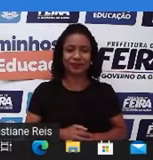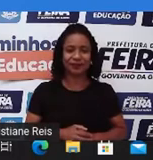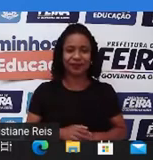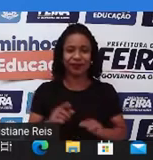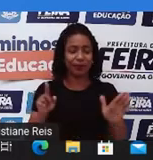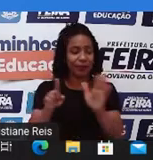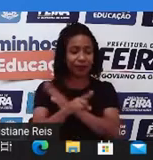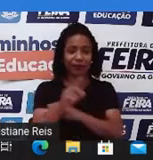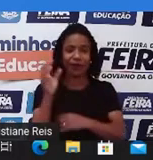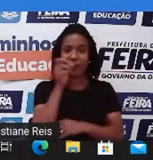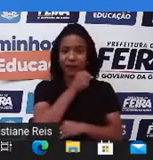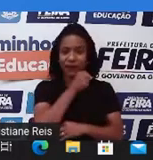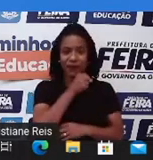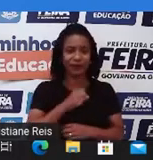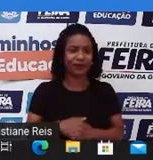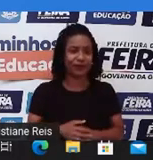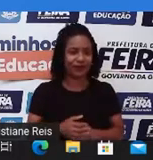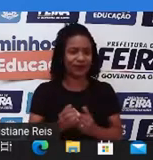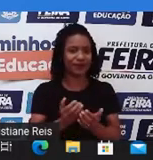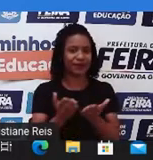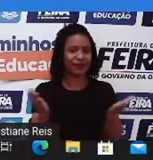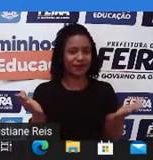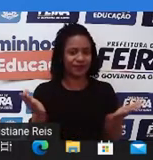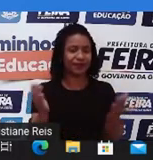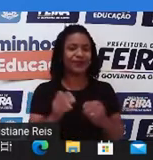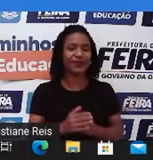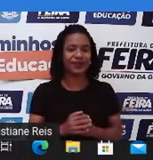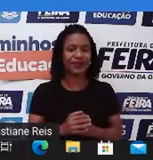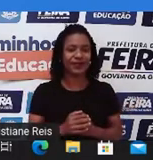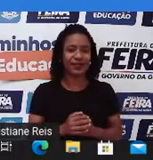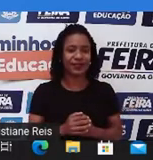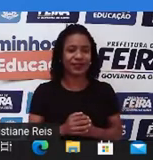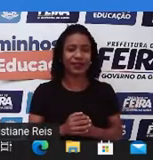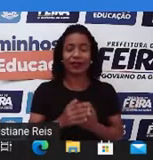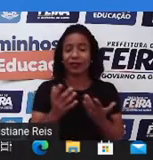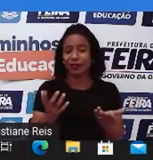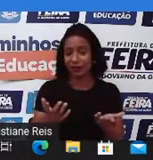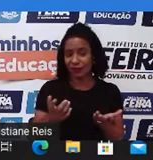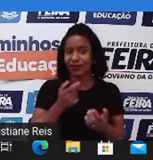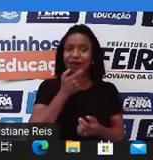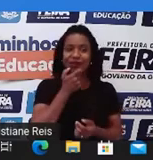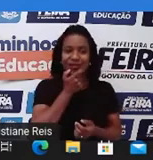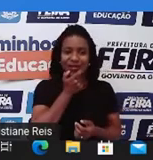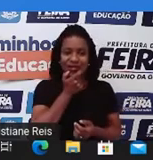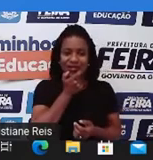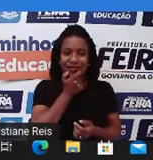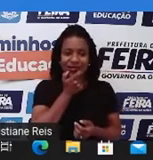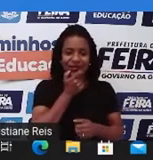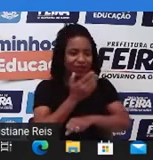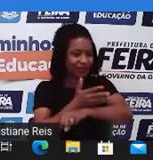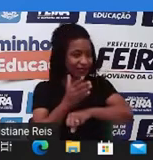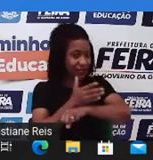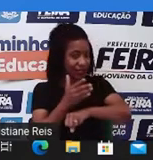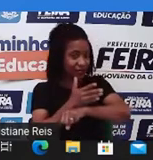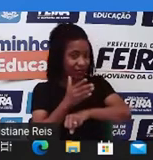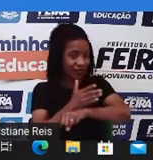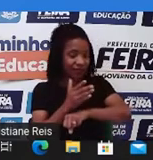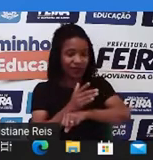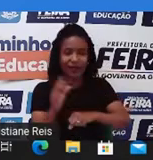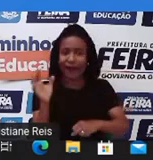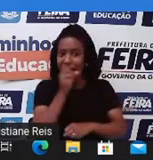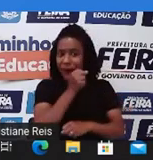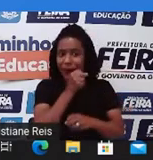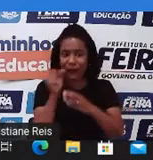muito rápida. Some friends, né? Nem sempre a vai conseguir explorar o inglês devido a um tempo. Então, ele diz aqui